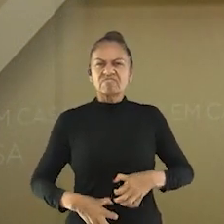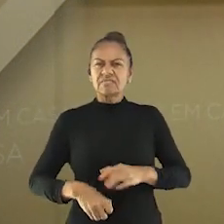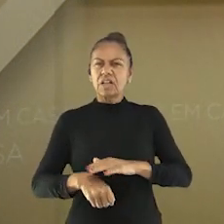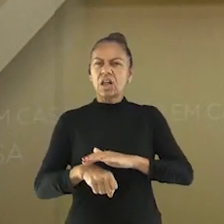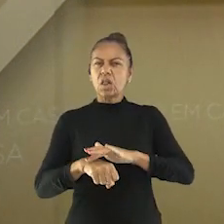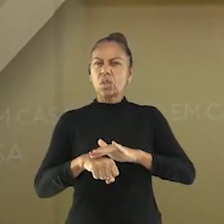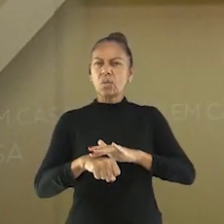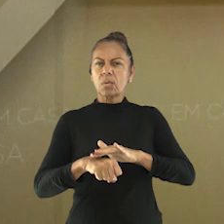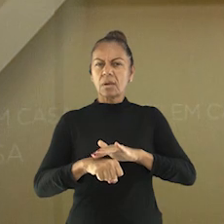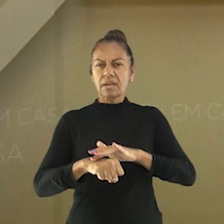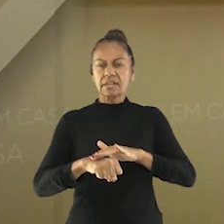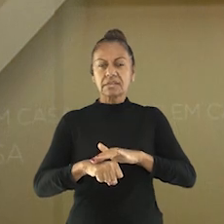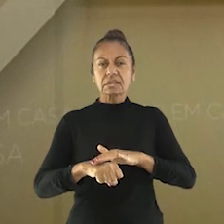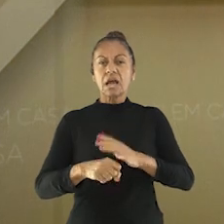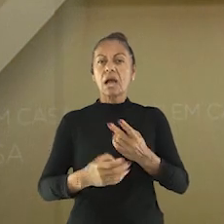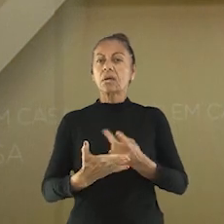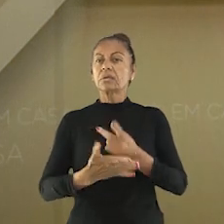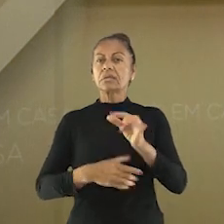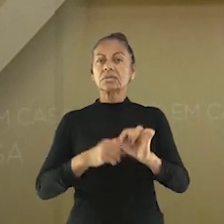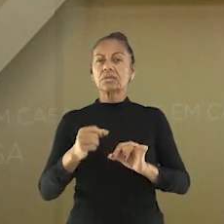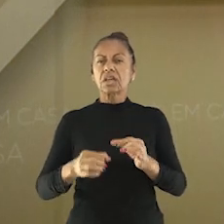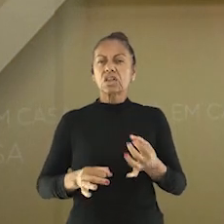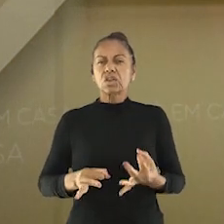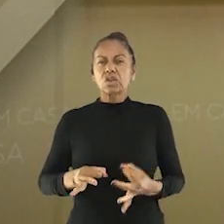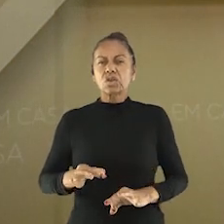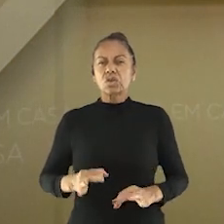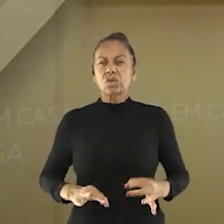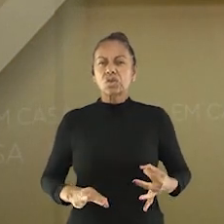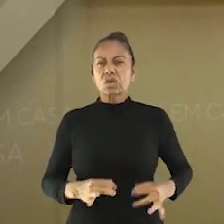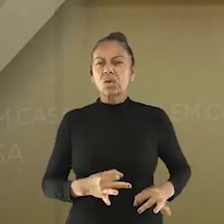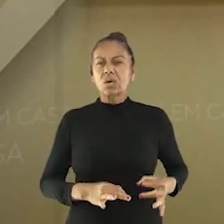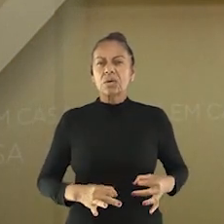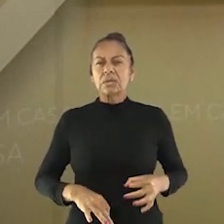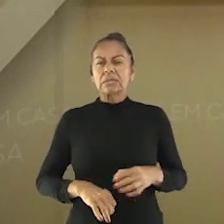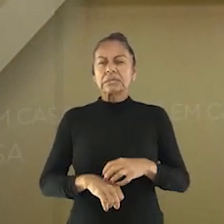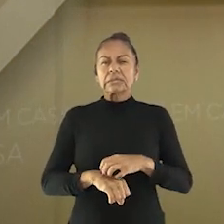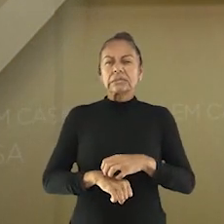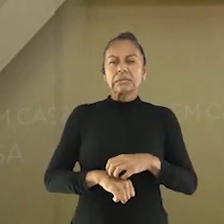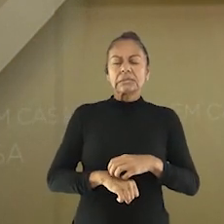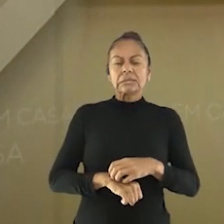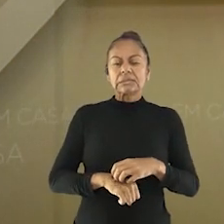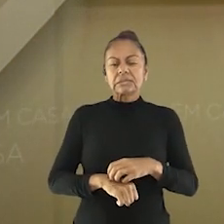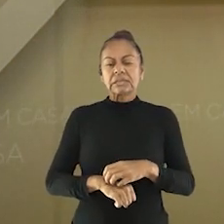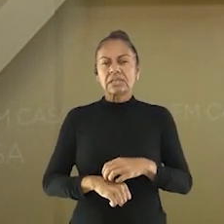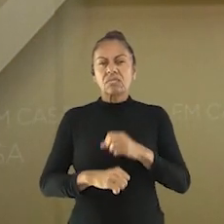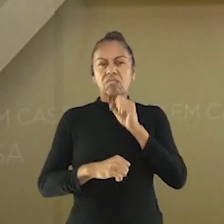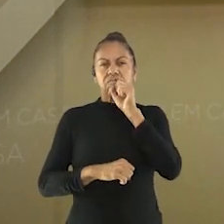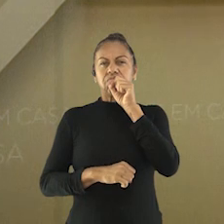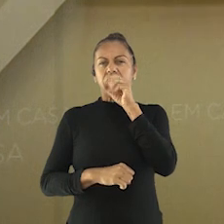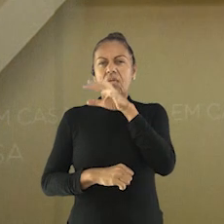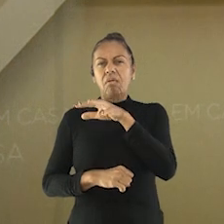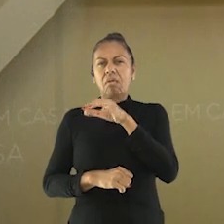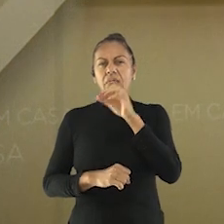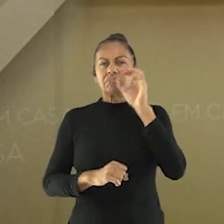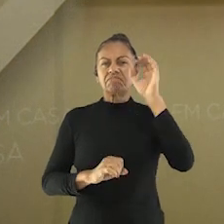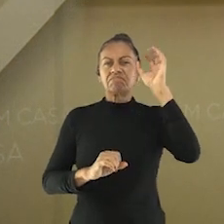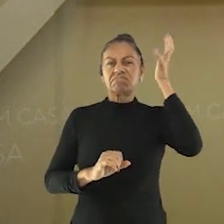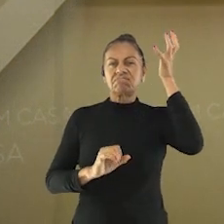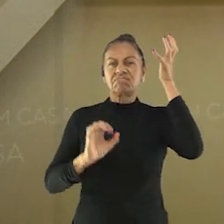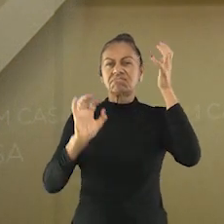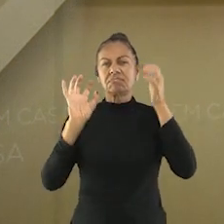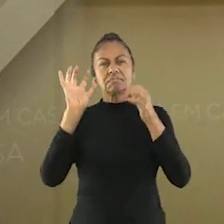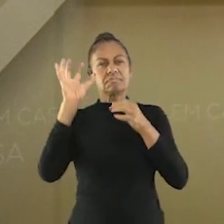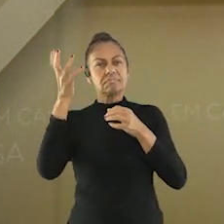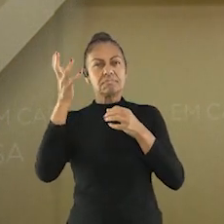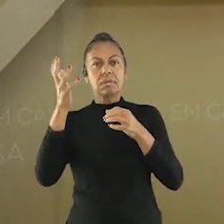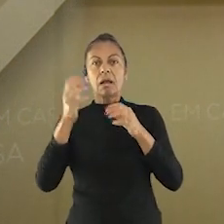consegue absorver os nutrientes. Isso causa dores abdominais, prisão de ventre, irritações, diarreia crônica, vômitos, humor